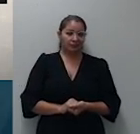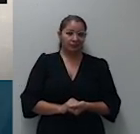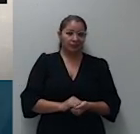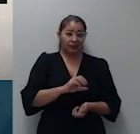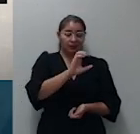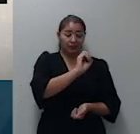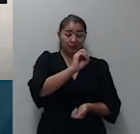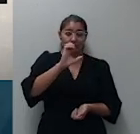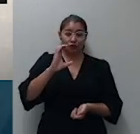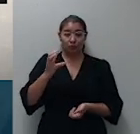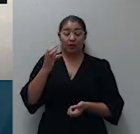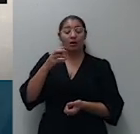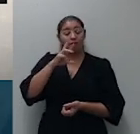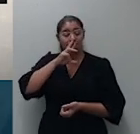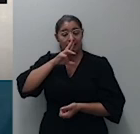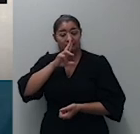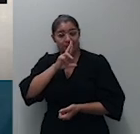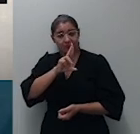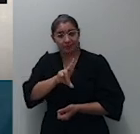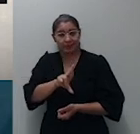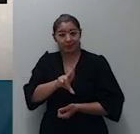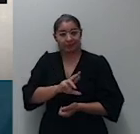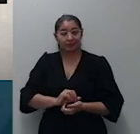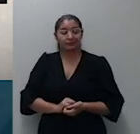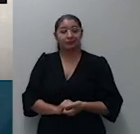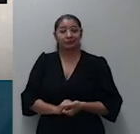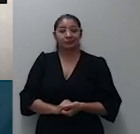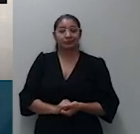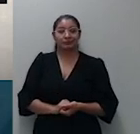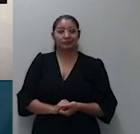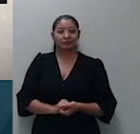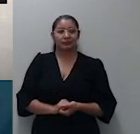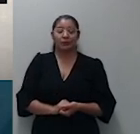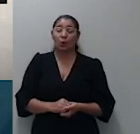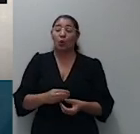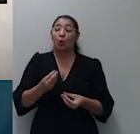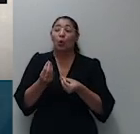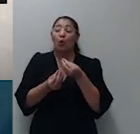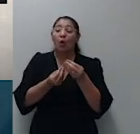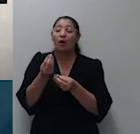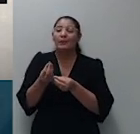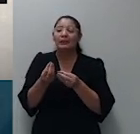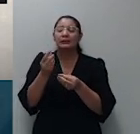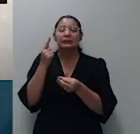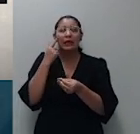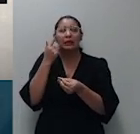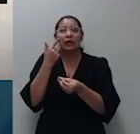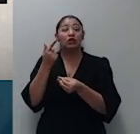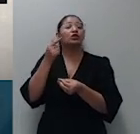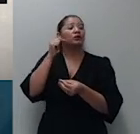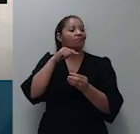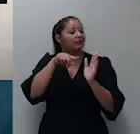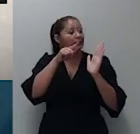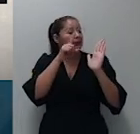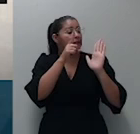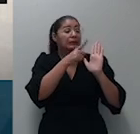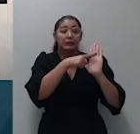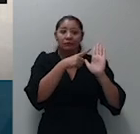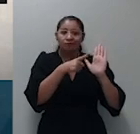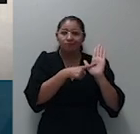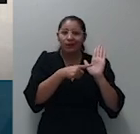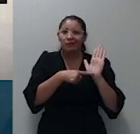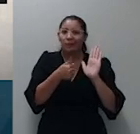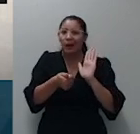daquela igreja tribunal com os pontos que estão ali indicados para a inadmissão